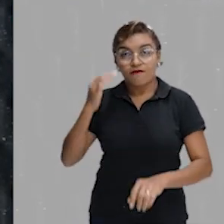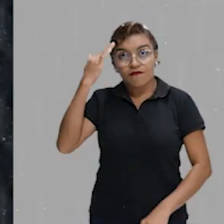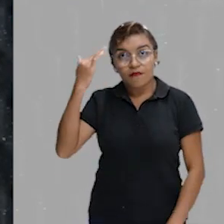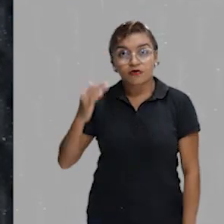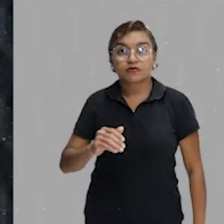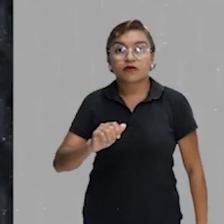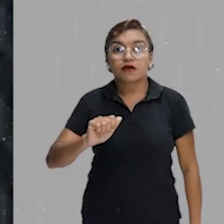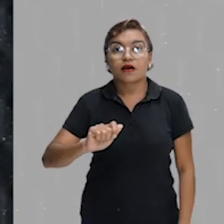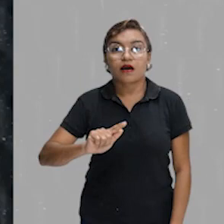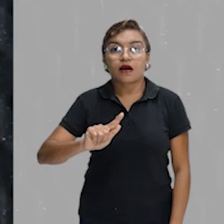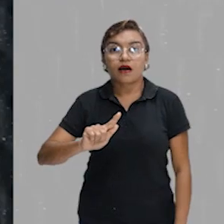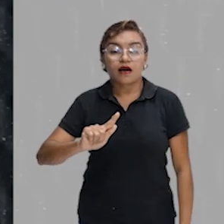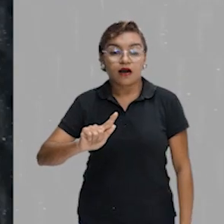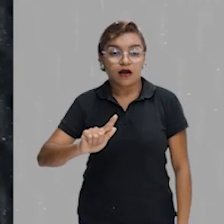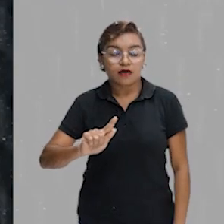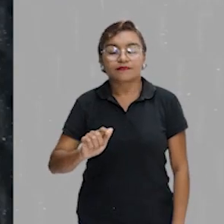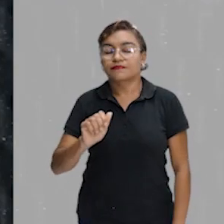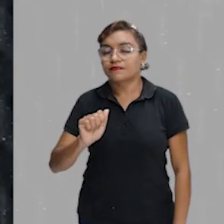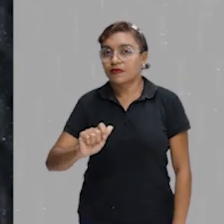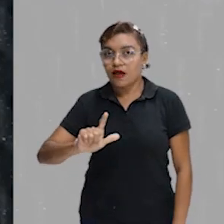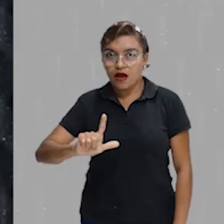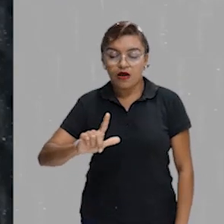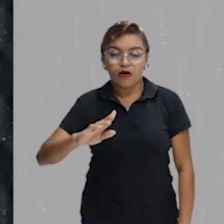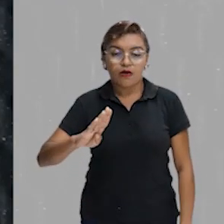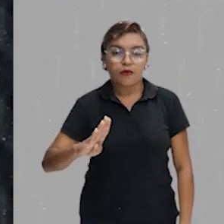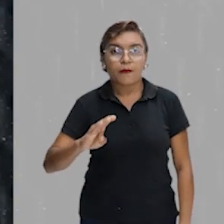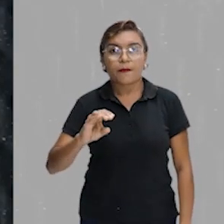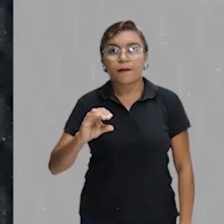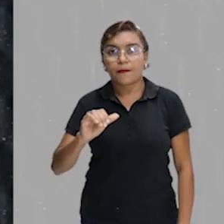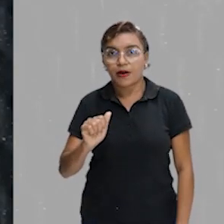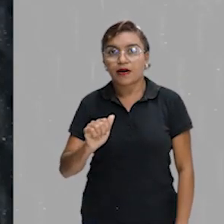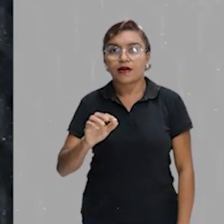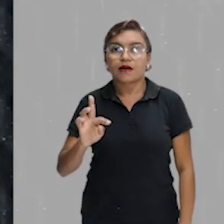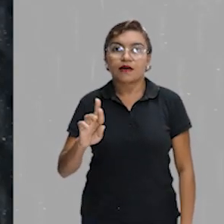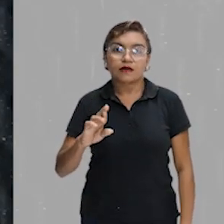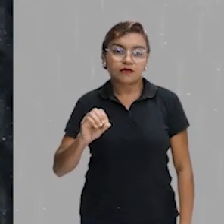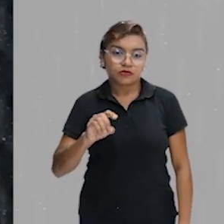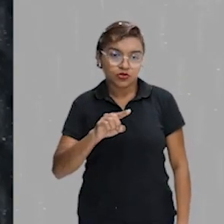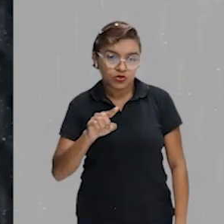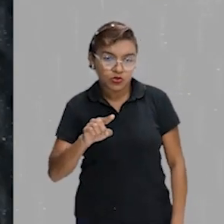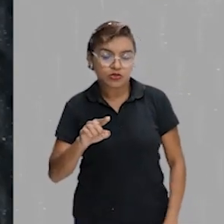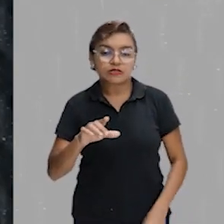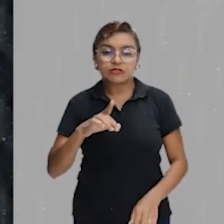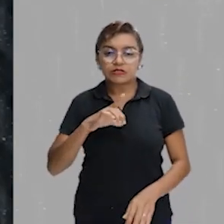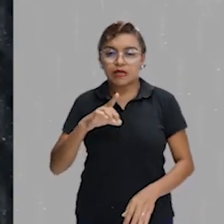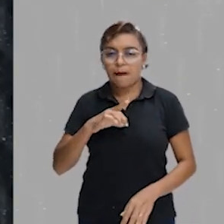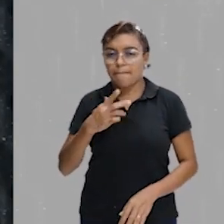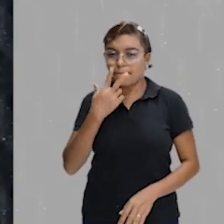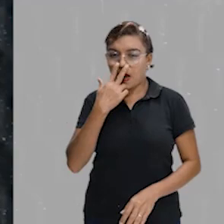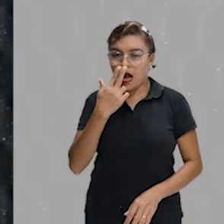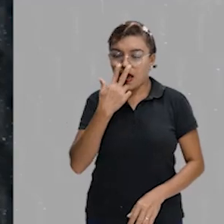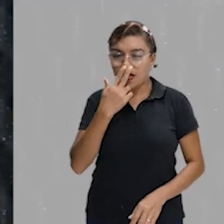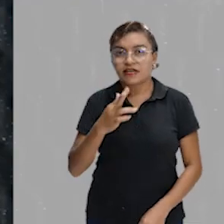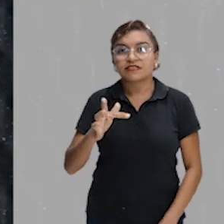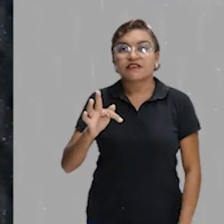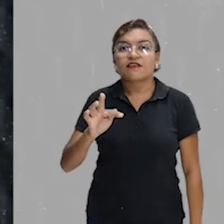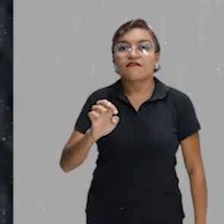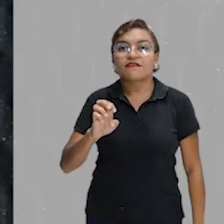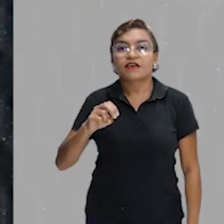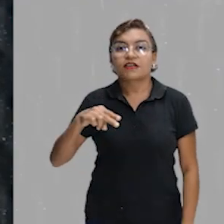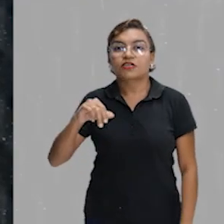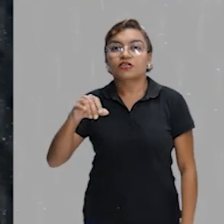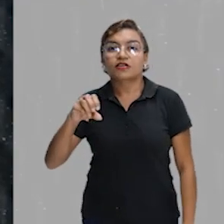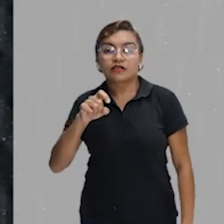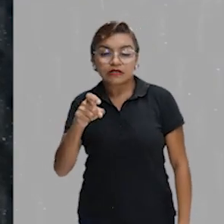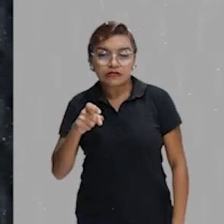ave mística e que é muito parecida com a história da fênix, né? Vocês conhecem a história da fênix?